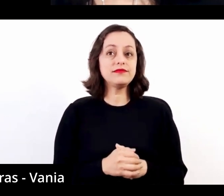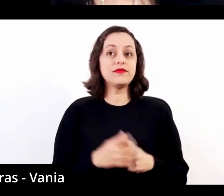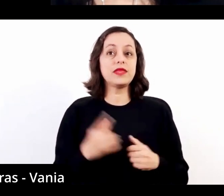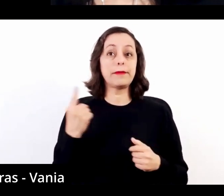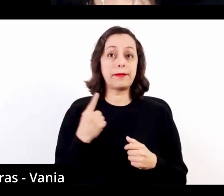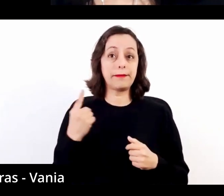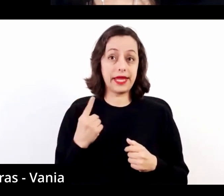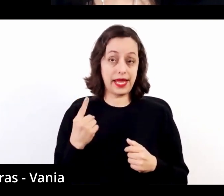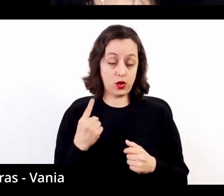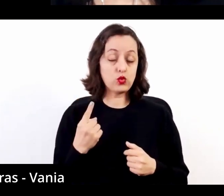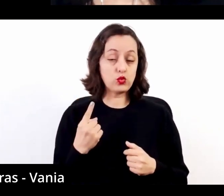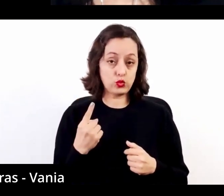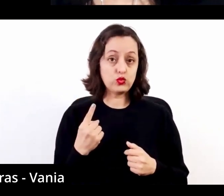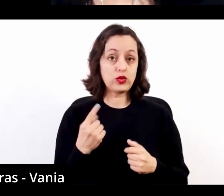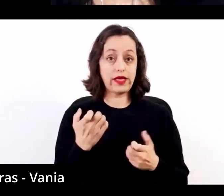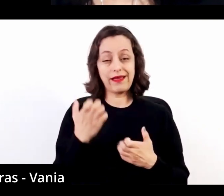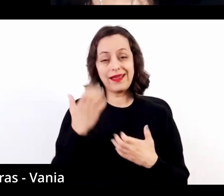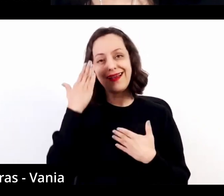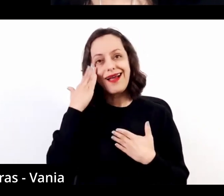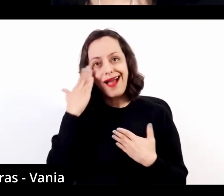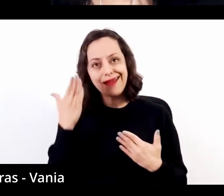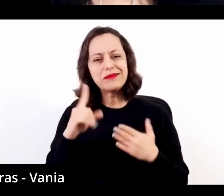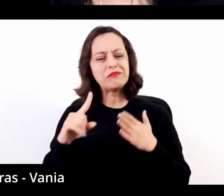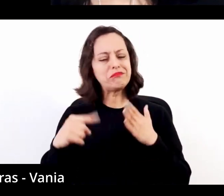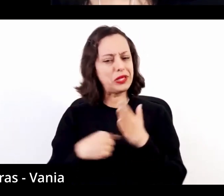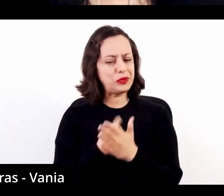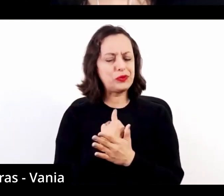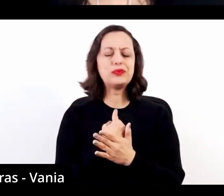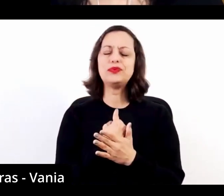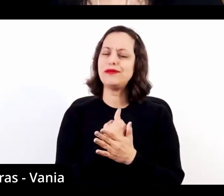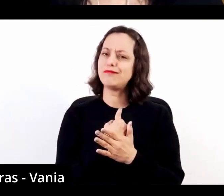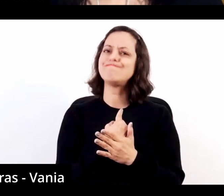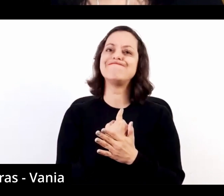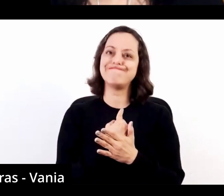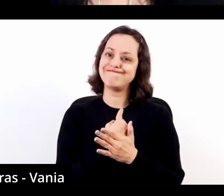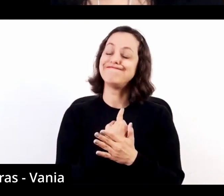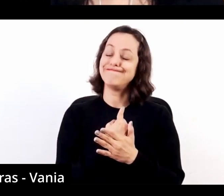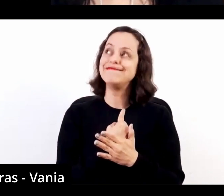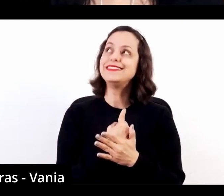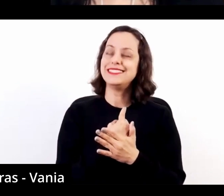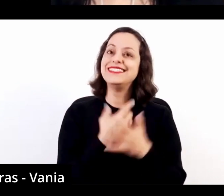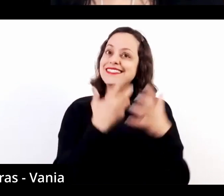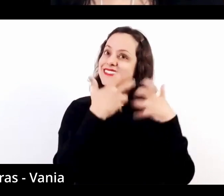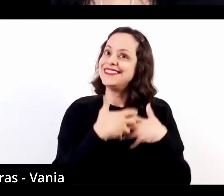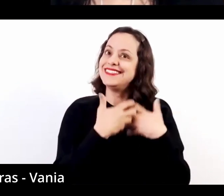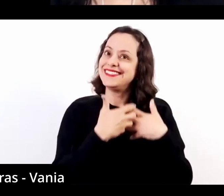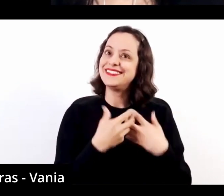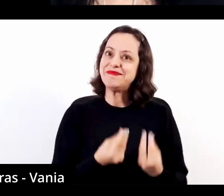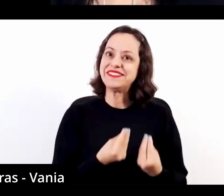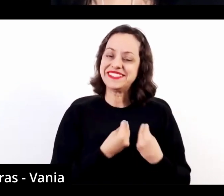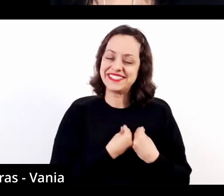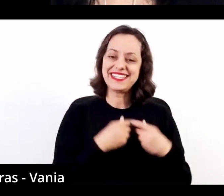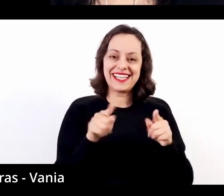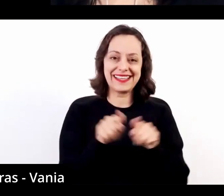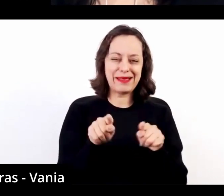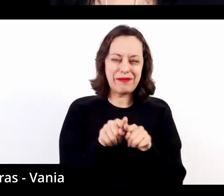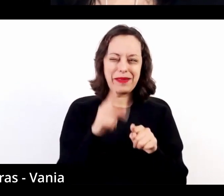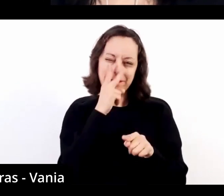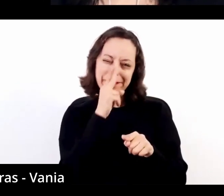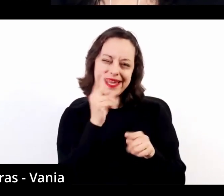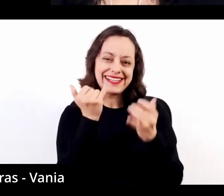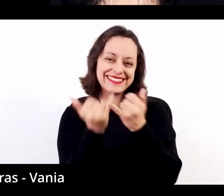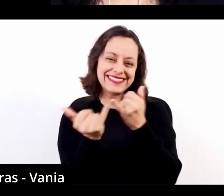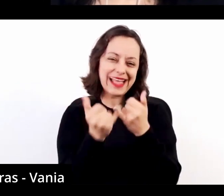Primeiro, Helen, quero lhe agradecer mais uma pergunta muito instigante, e essa com essa dose de